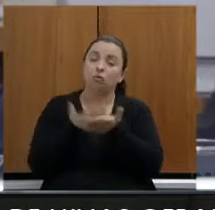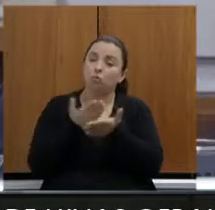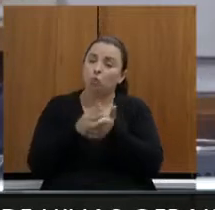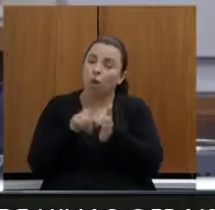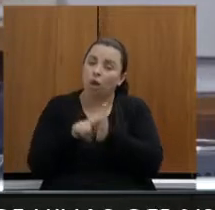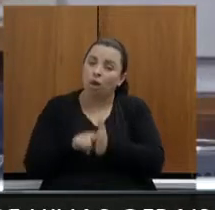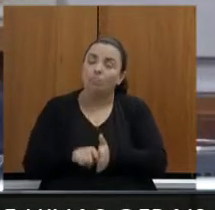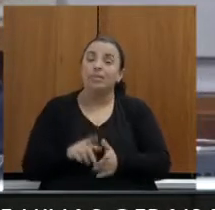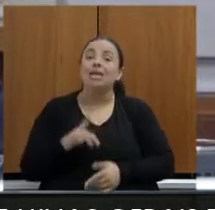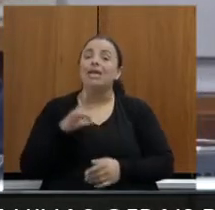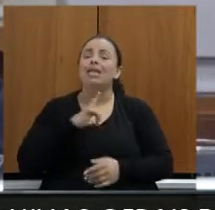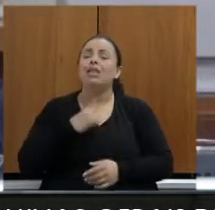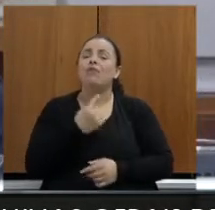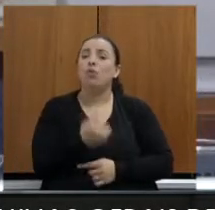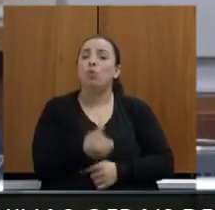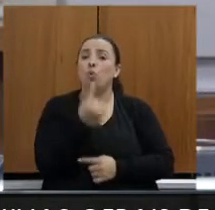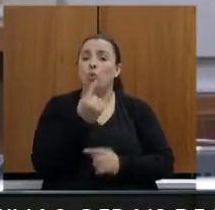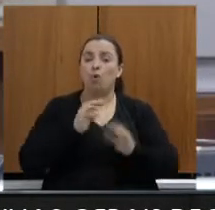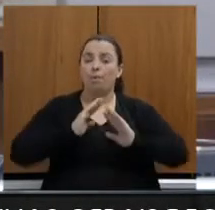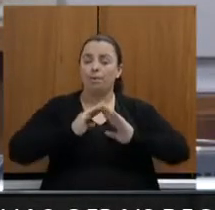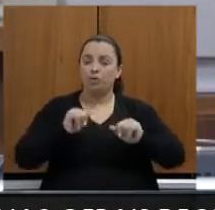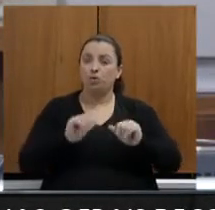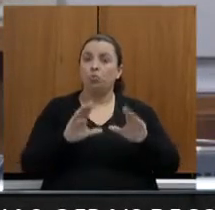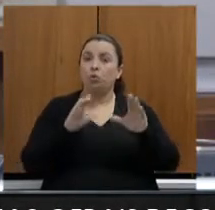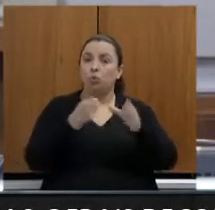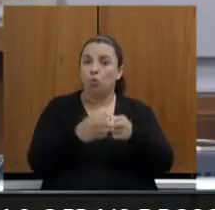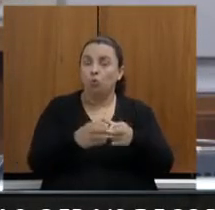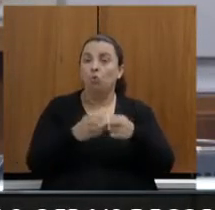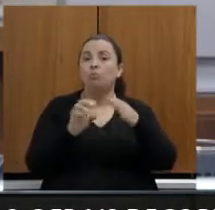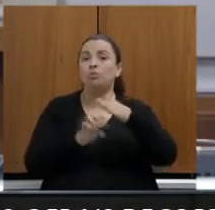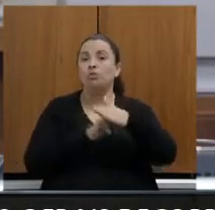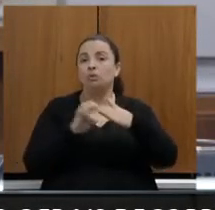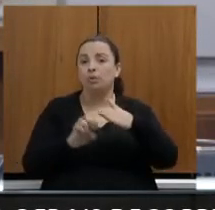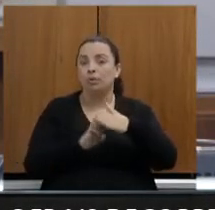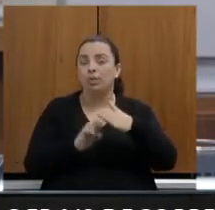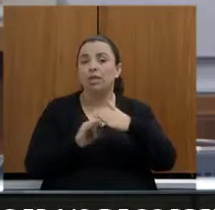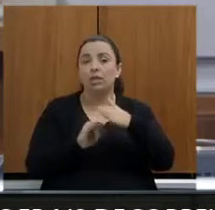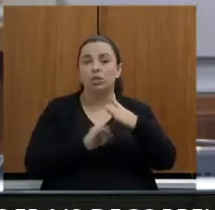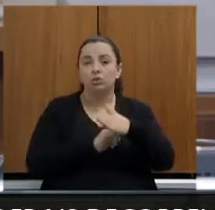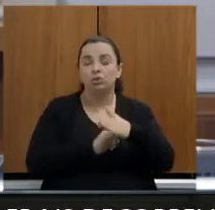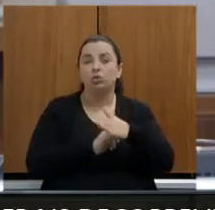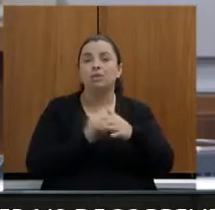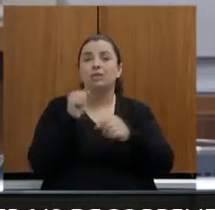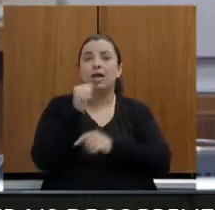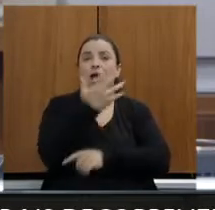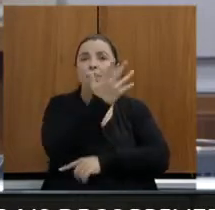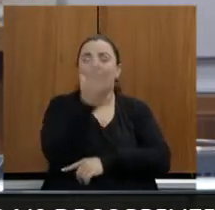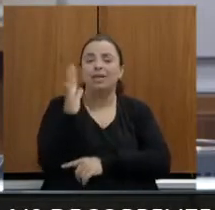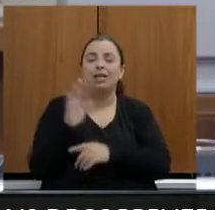feito por um conjunto de entidades ambientais, que eu cito a AMDA, eu cito aqui